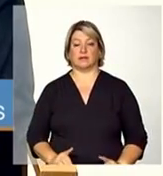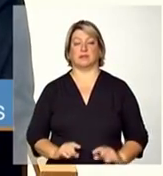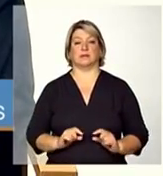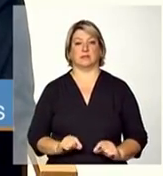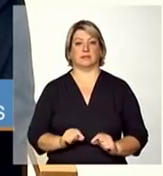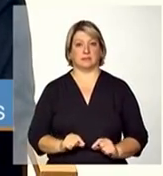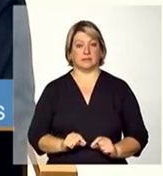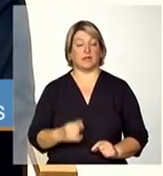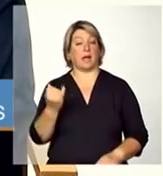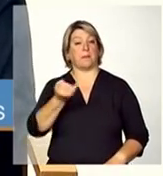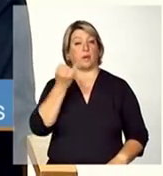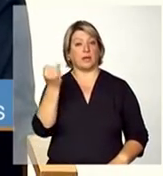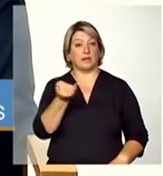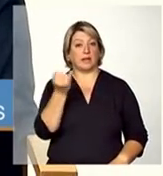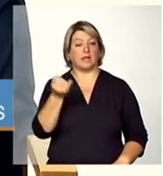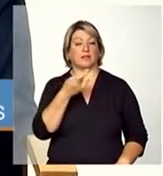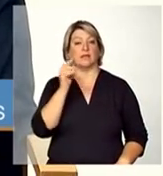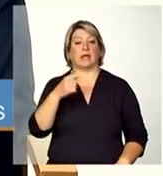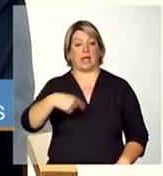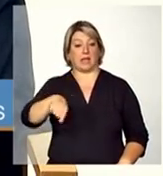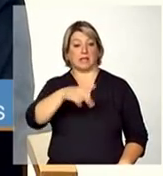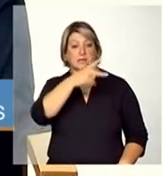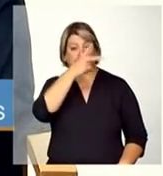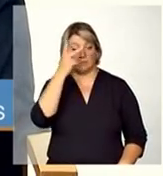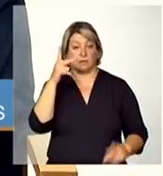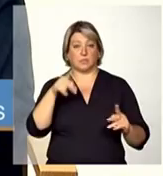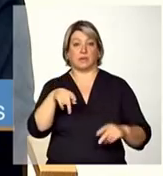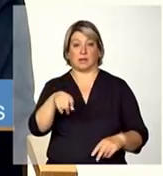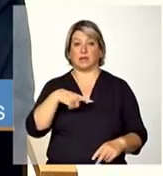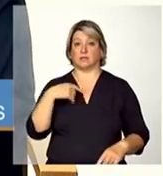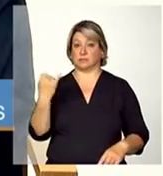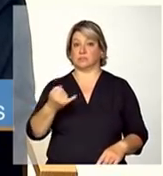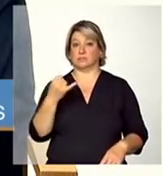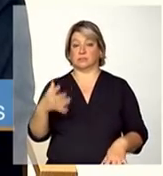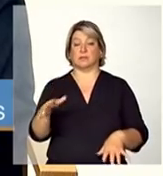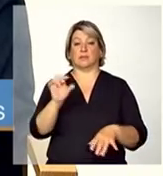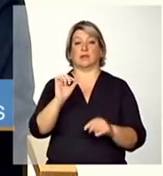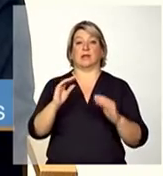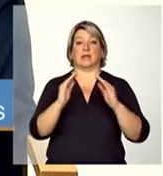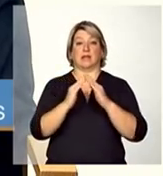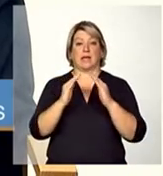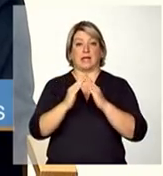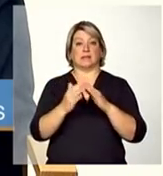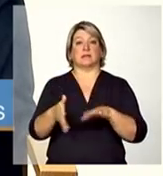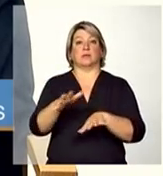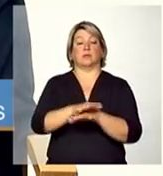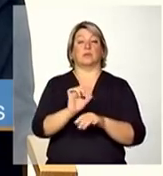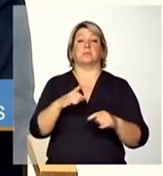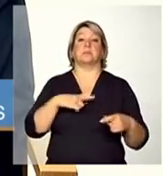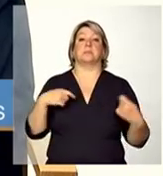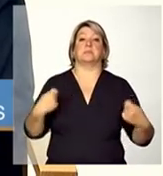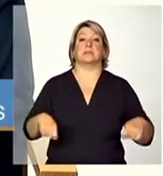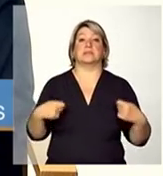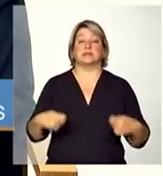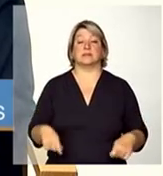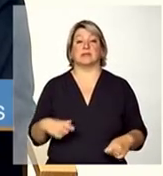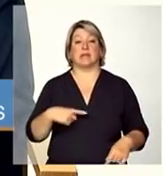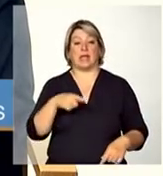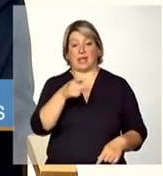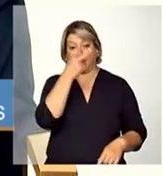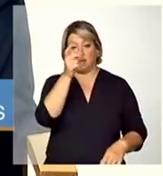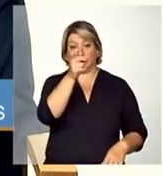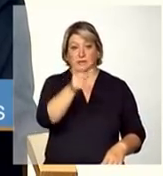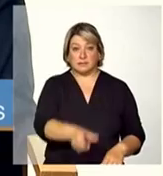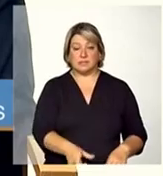importante dizer que esse é um público potencial para a residência inclusiva também uma vez que haja necessidade e que essa pessoa